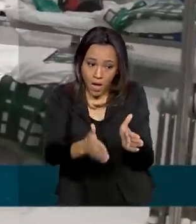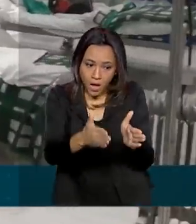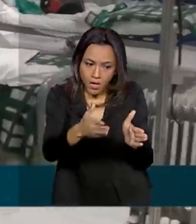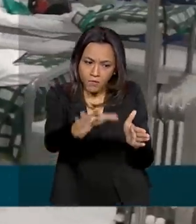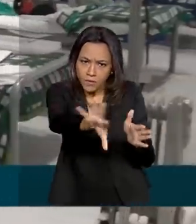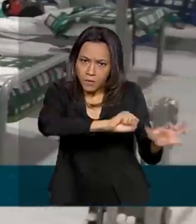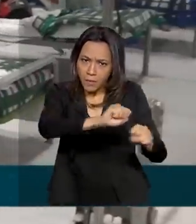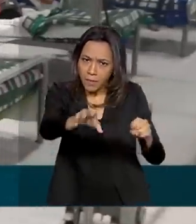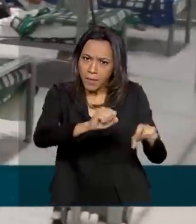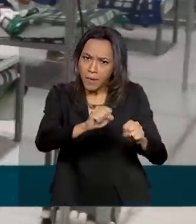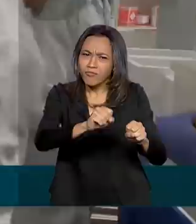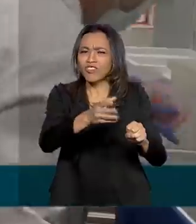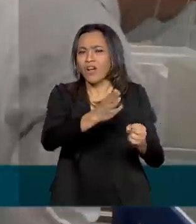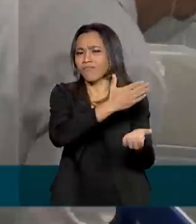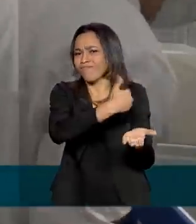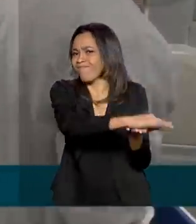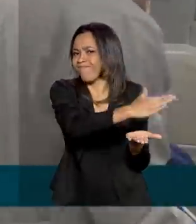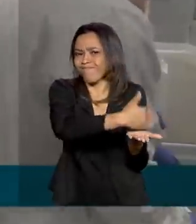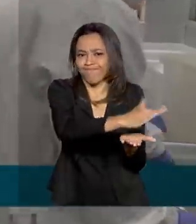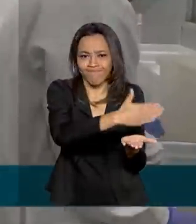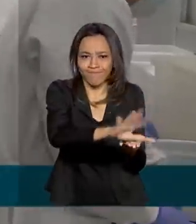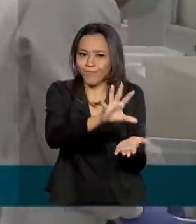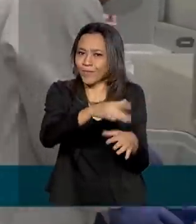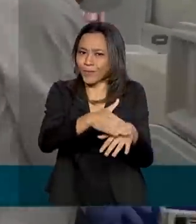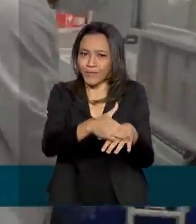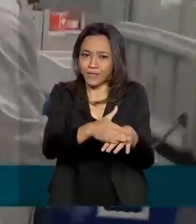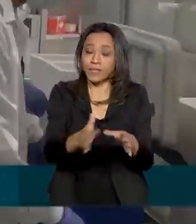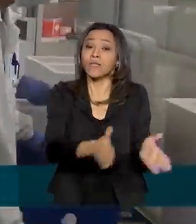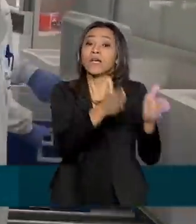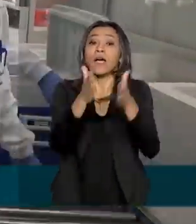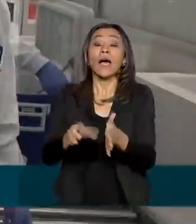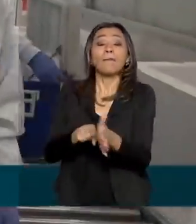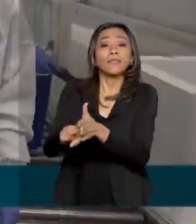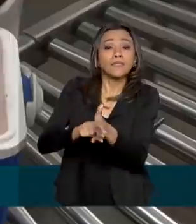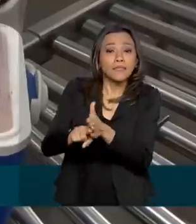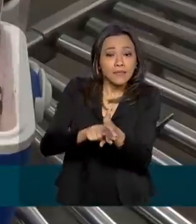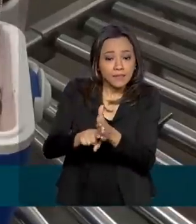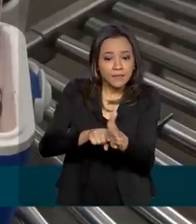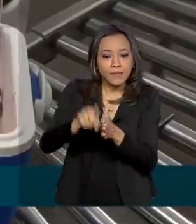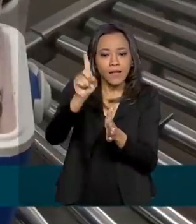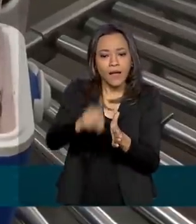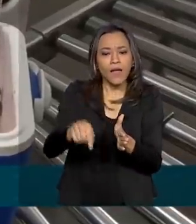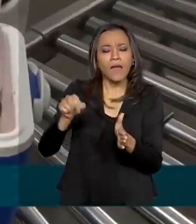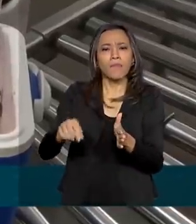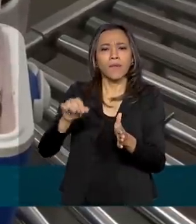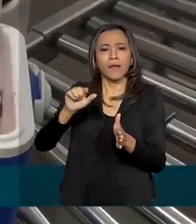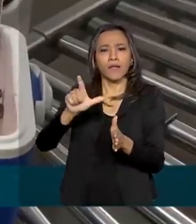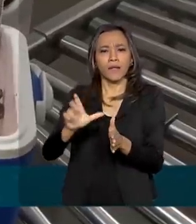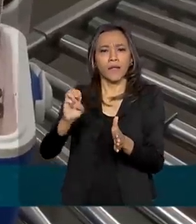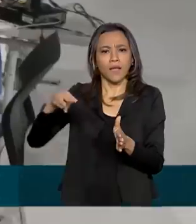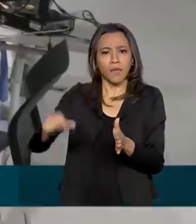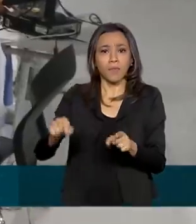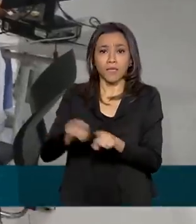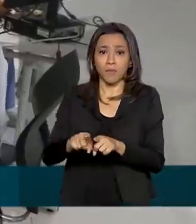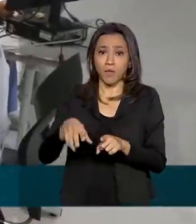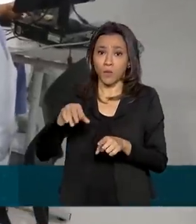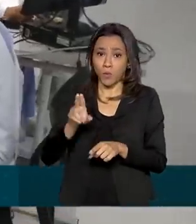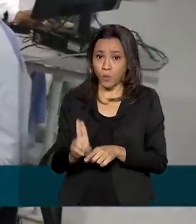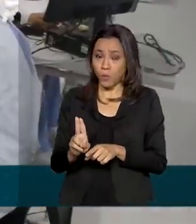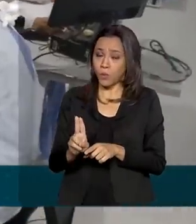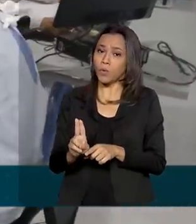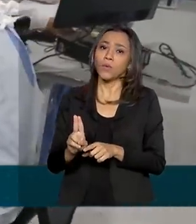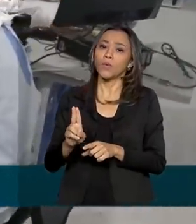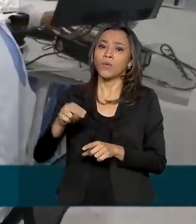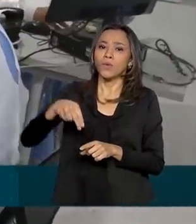-19 são descartados. A pesquisa é financiada pela Fundação Lehmann e coordenada pela Unifesp e usa uma